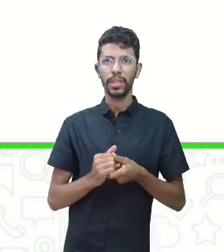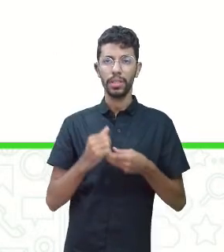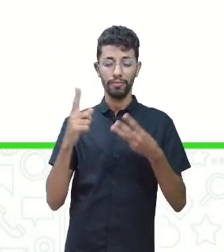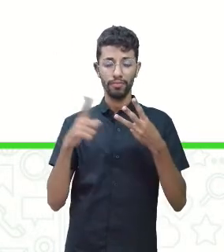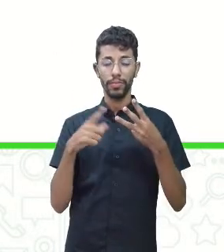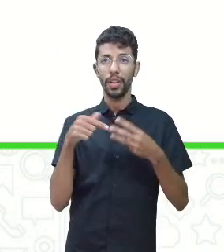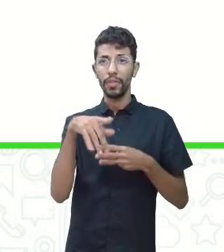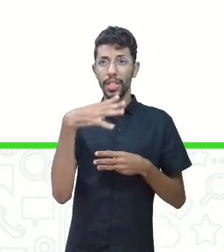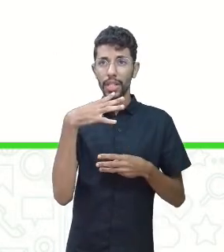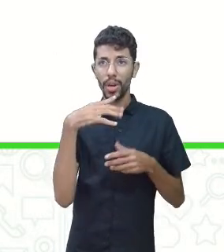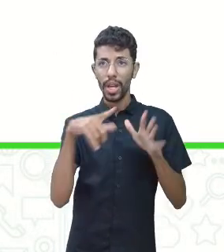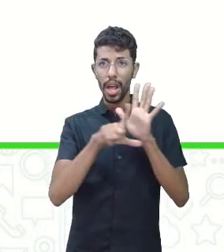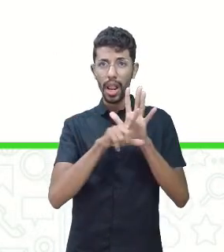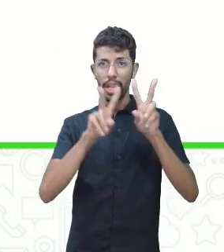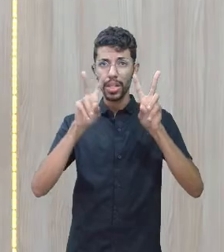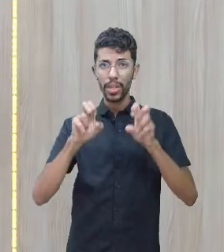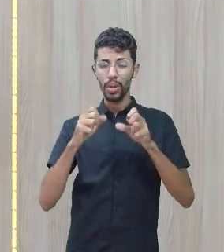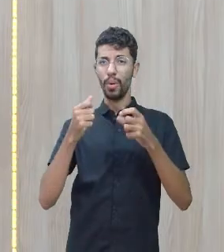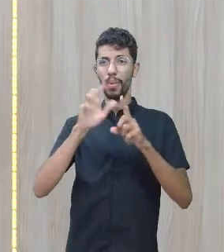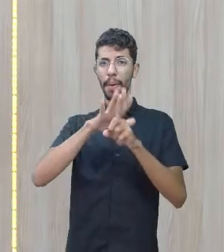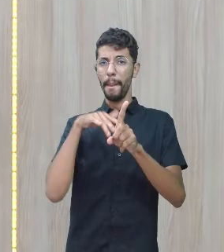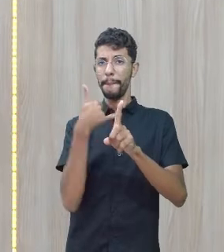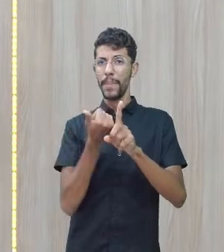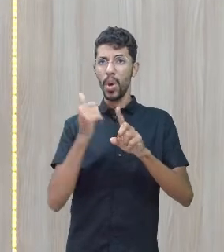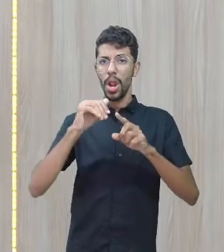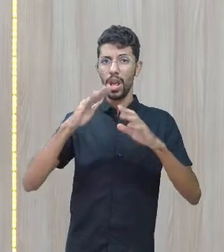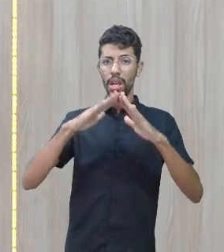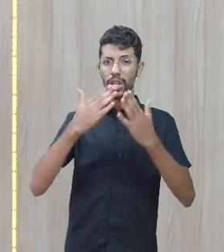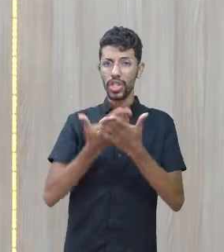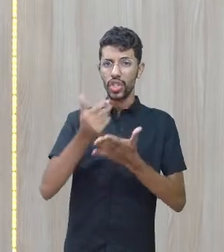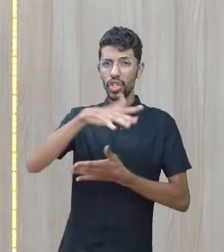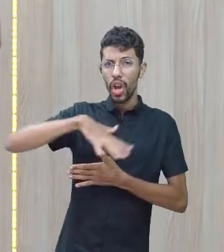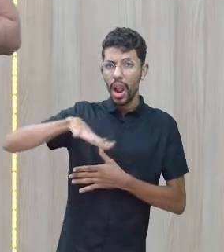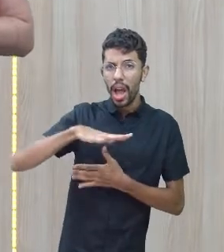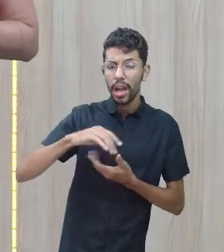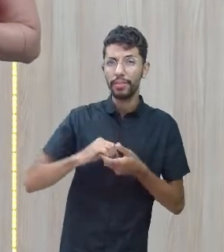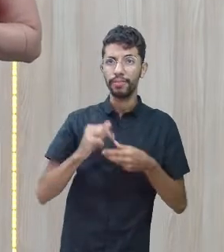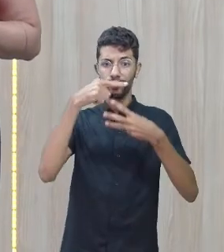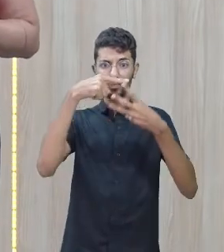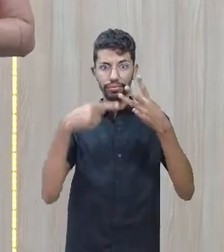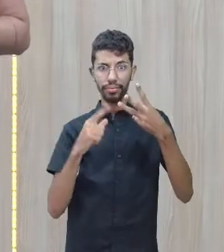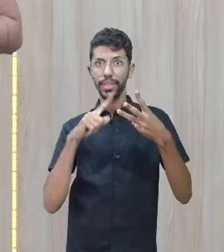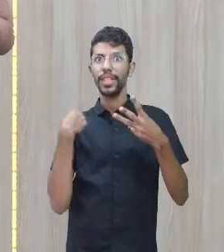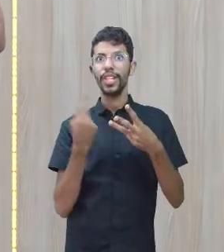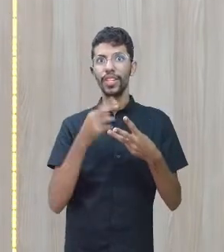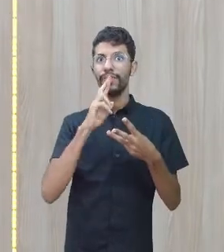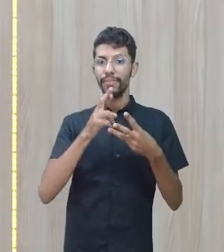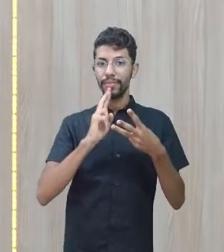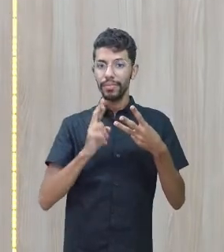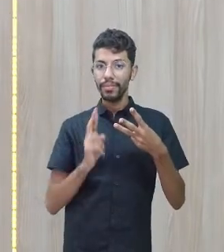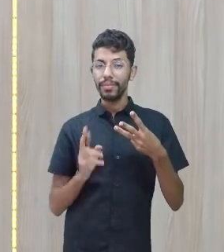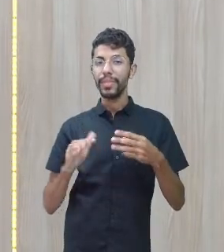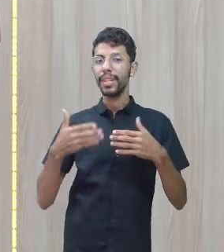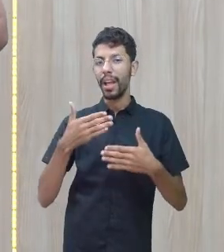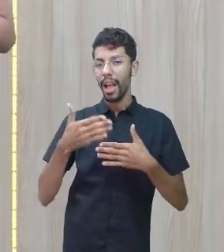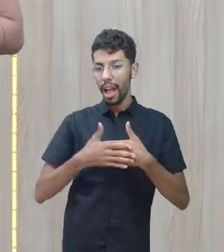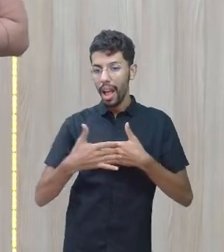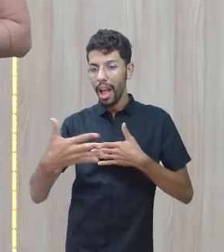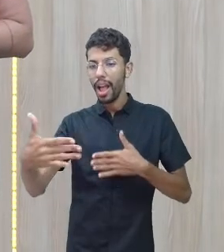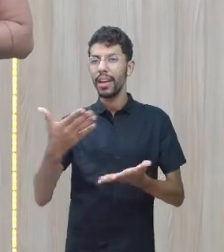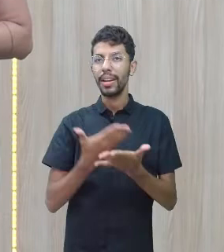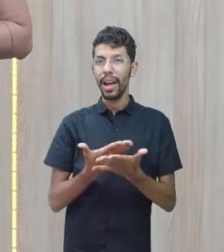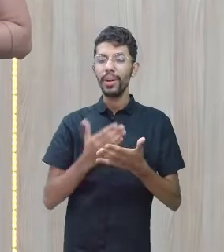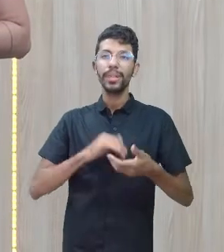a lei sobre o bullying escolar? Essas questionamentos nós vamos estar respondendo no decorrer desta aula.